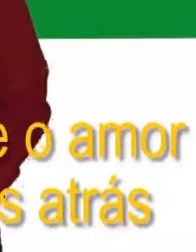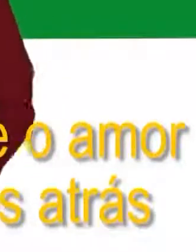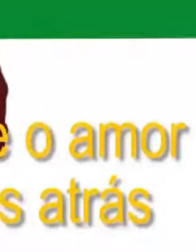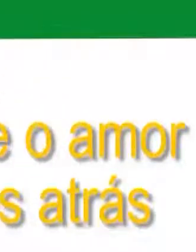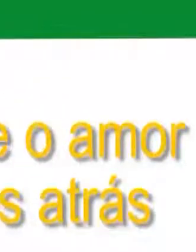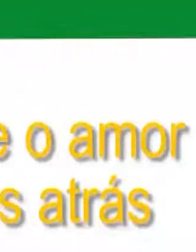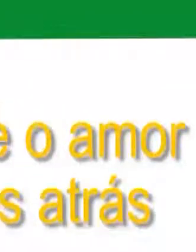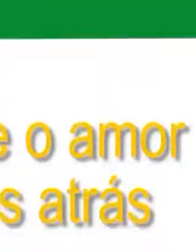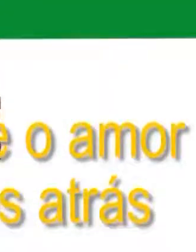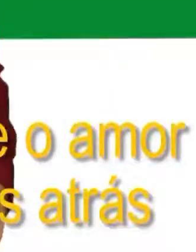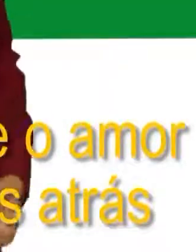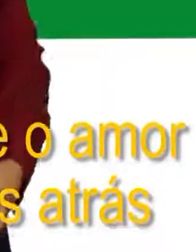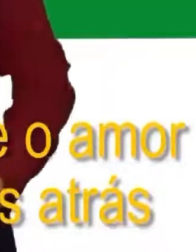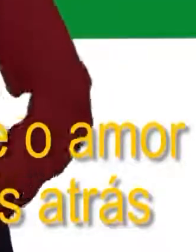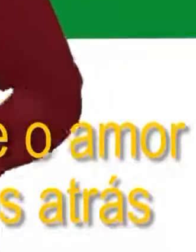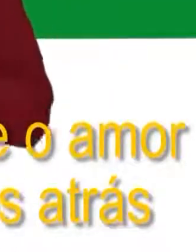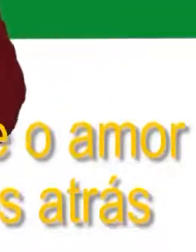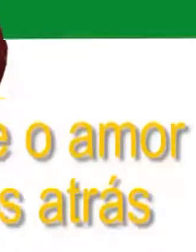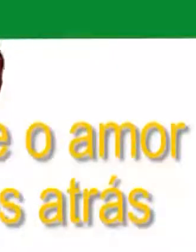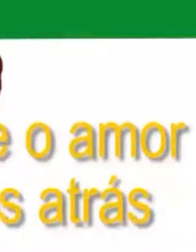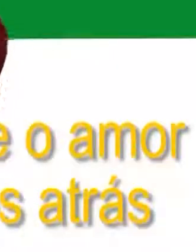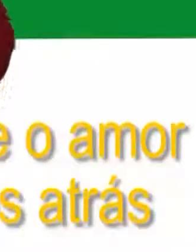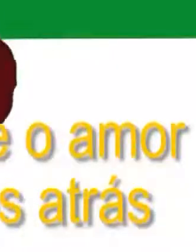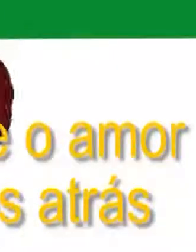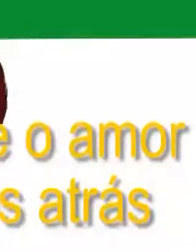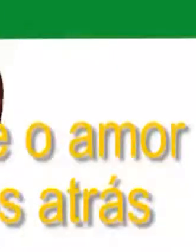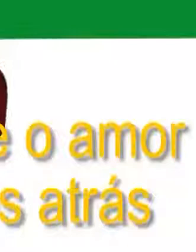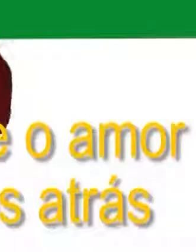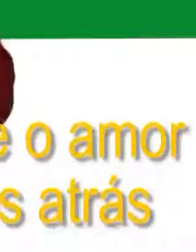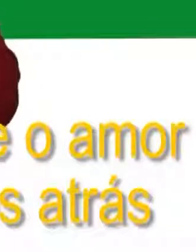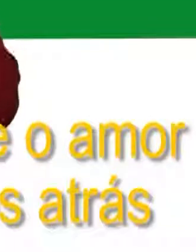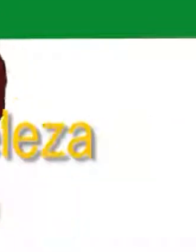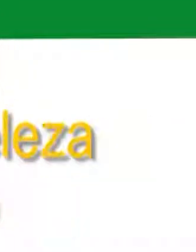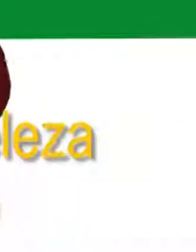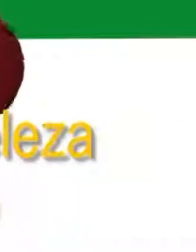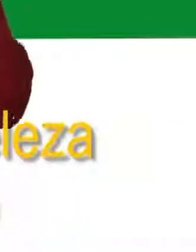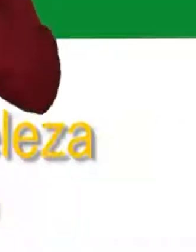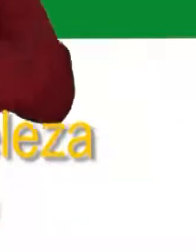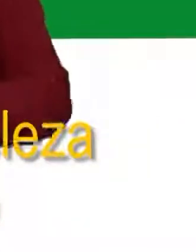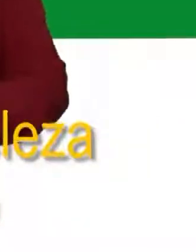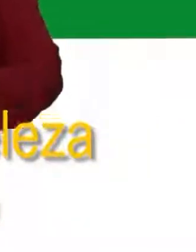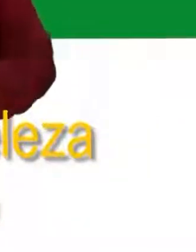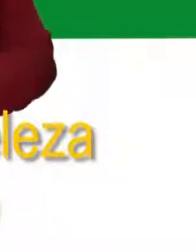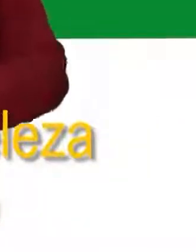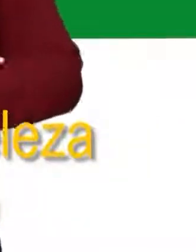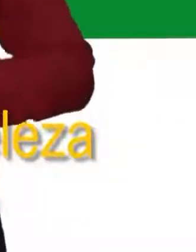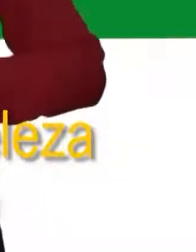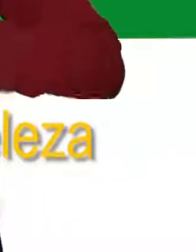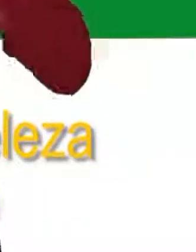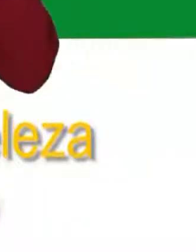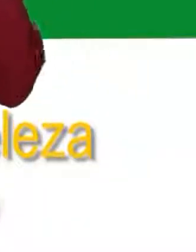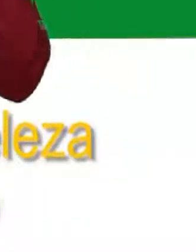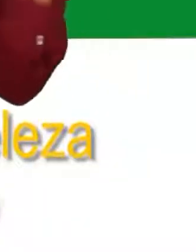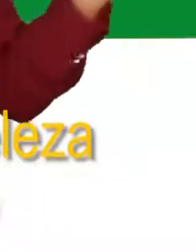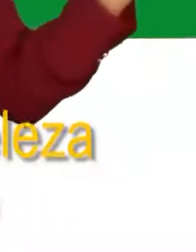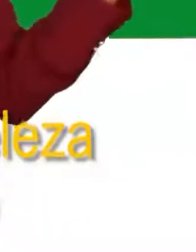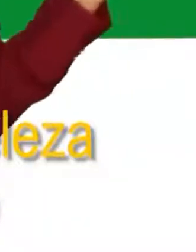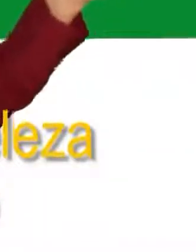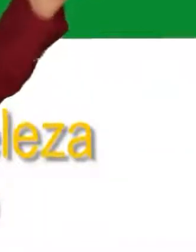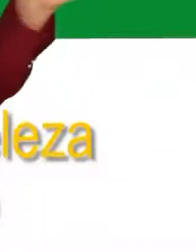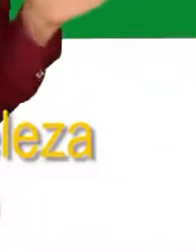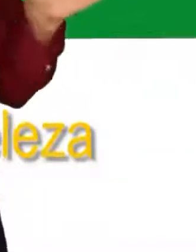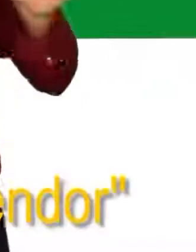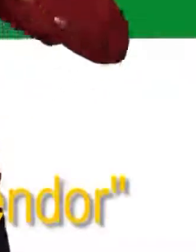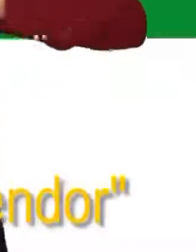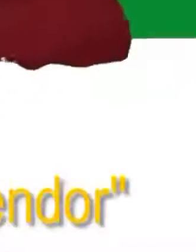amor, nunca deram passos atrás. Corvalhada pela beleza da imensidão,